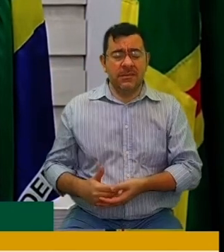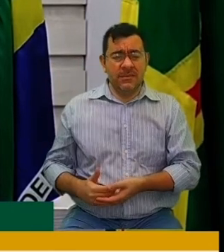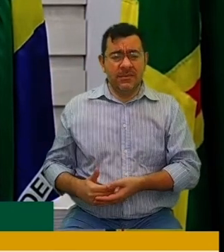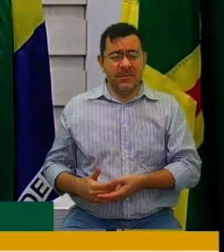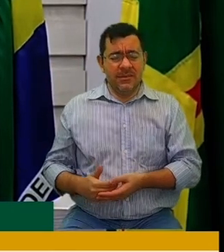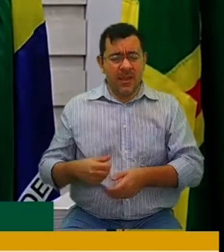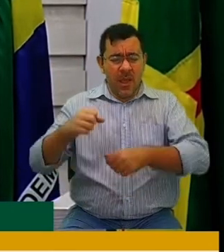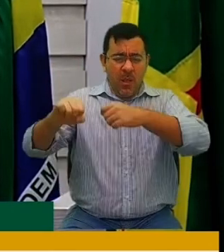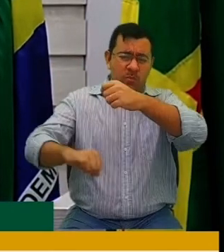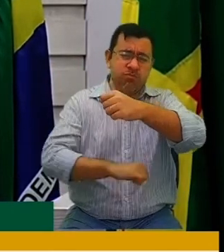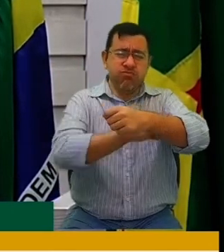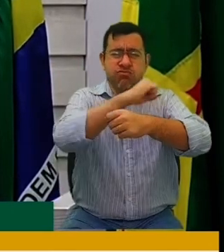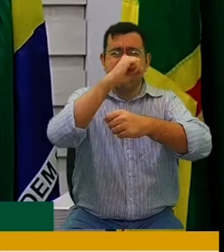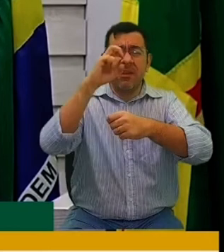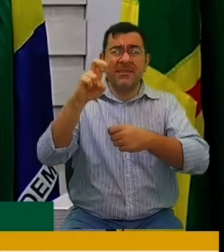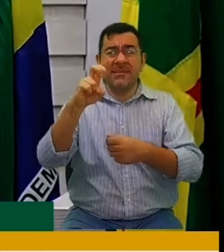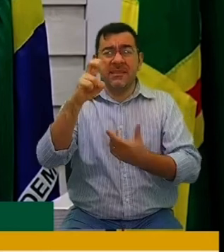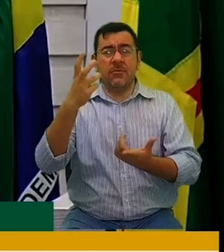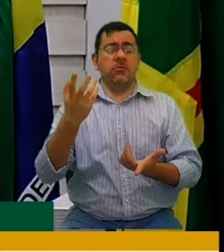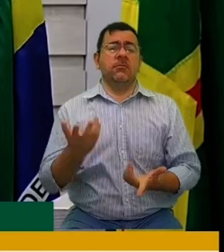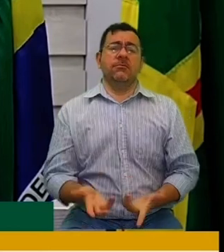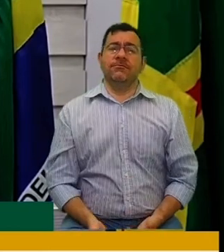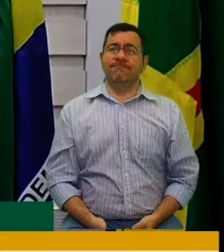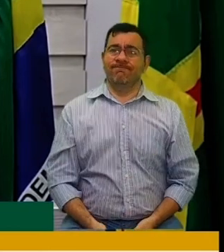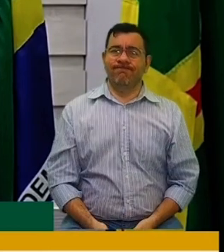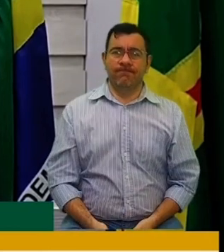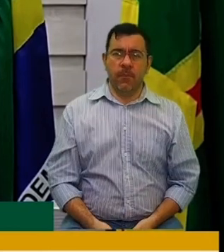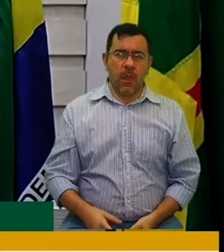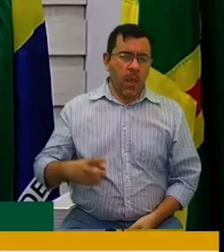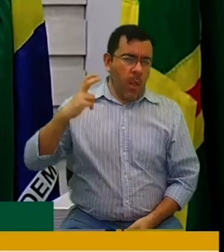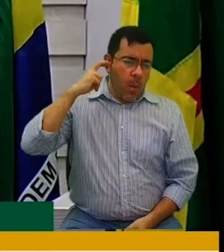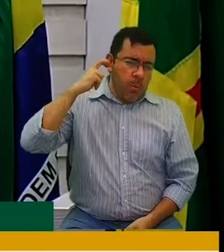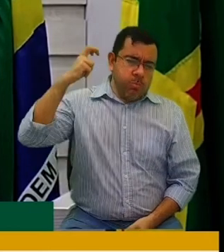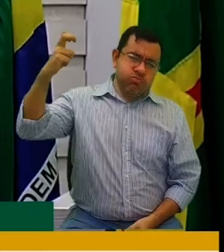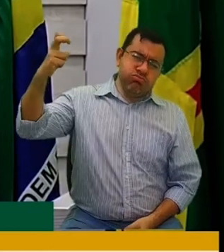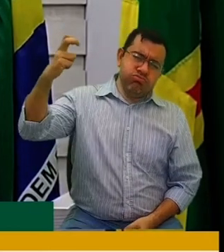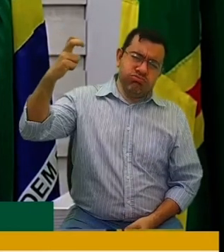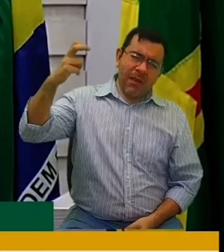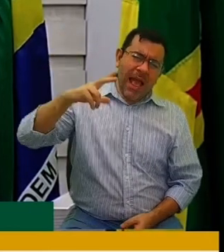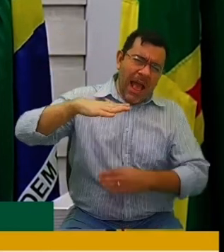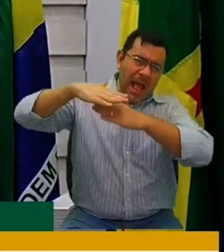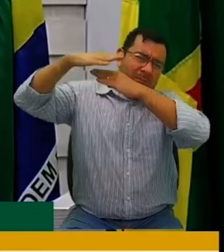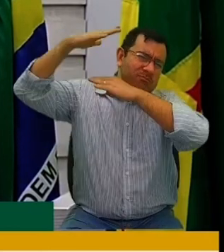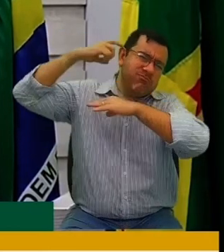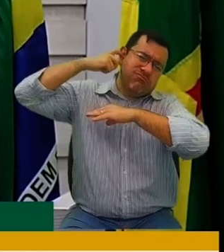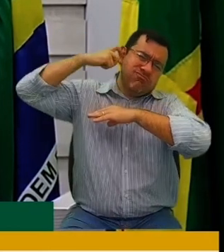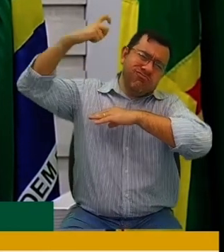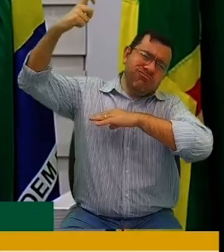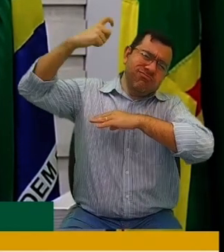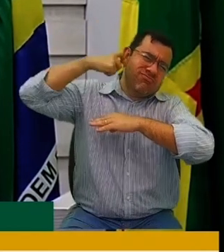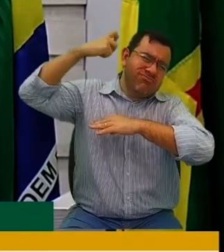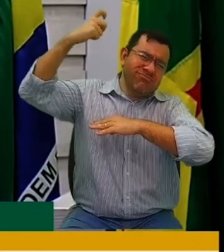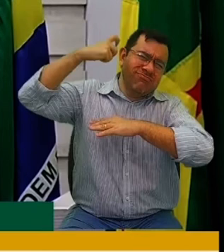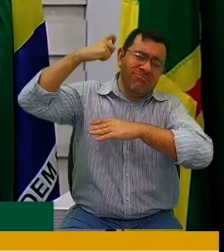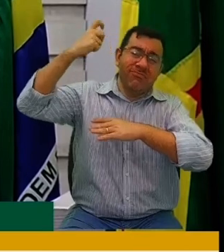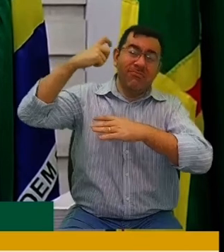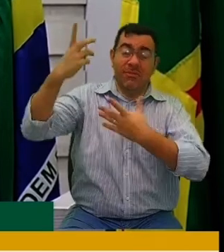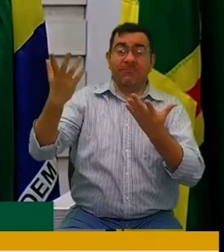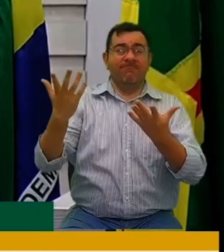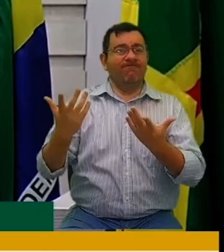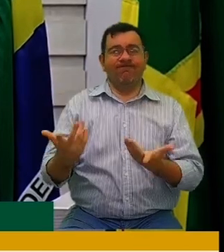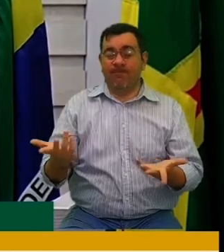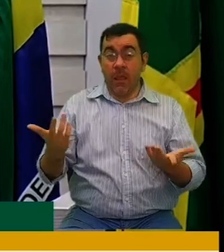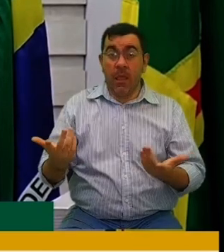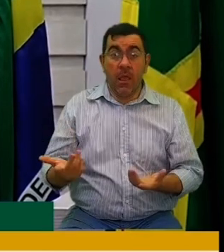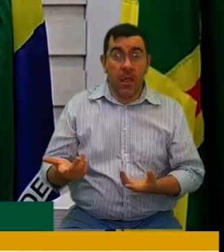sem manter o isolamento acústico ou qualquer medida que possa diminuir o barulho produzido, visando sempre a melhoria